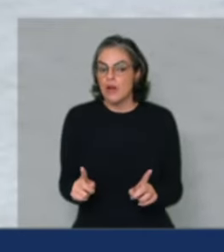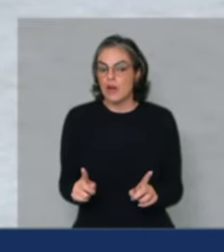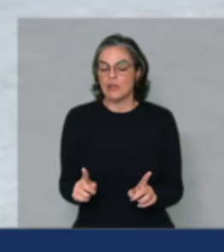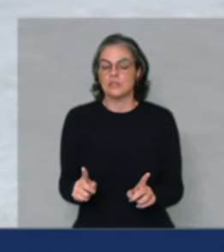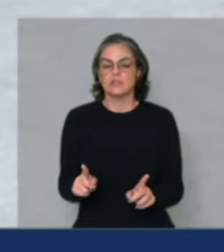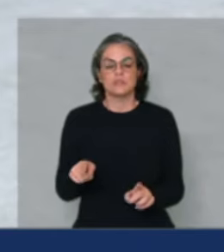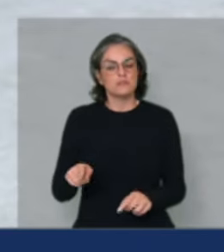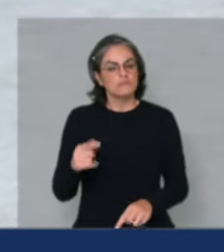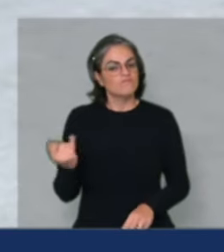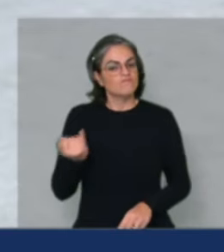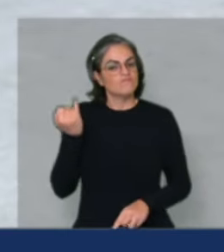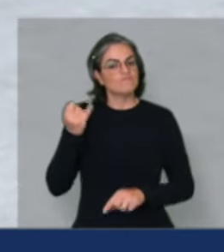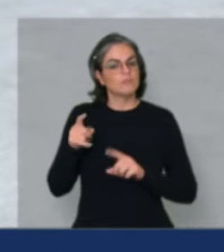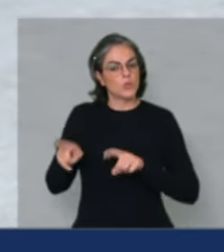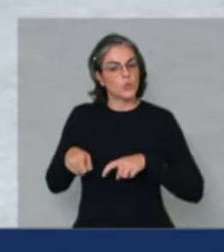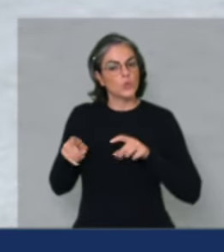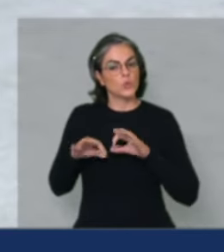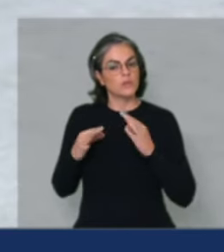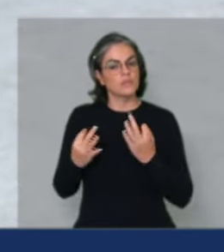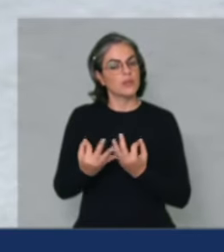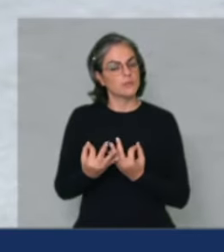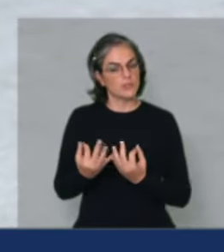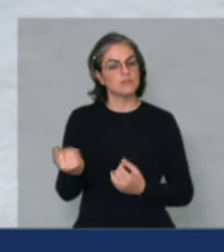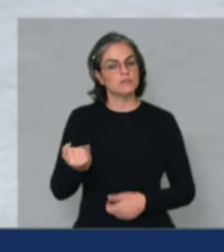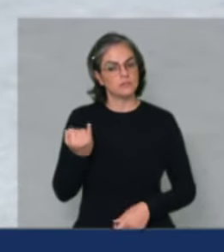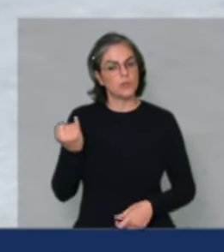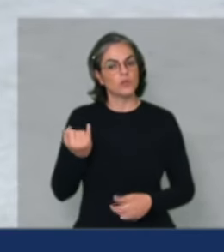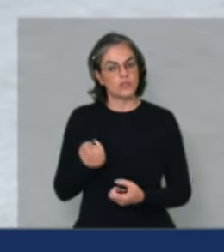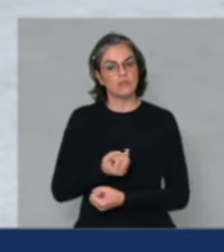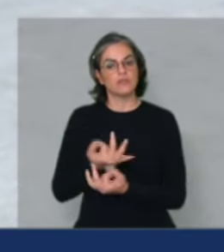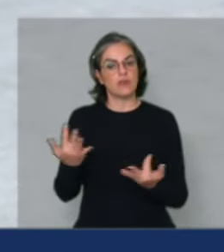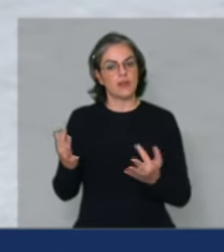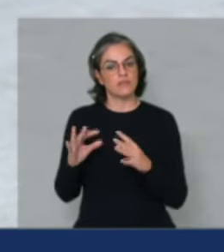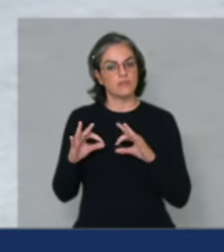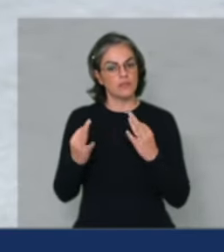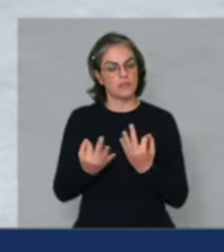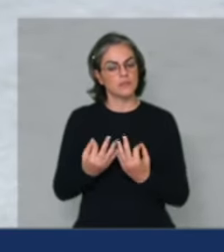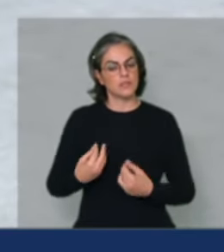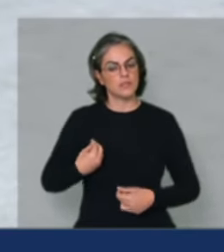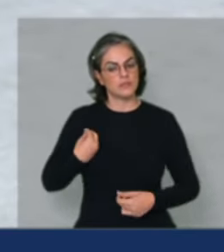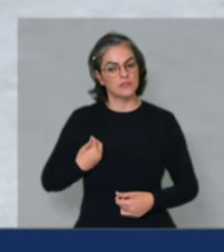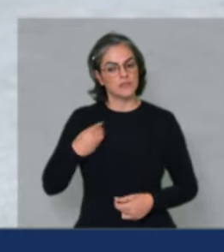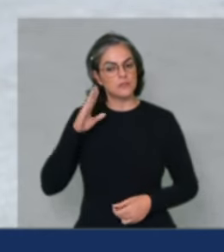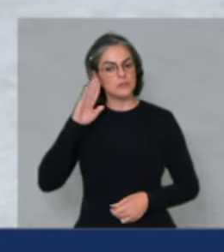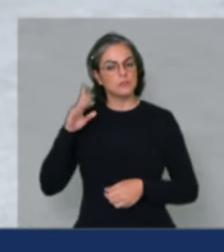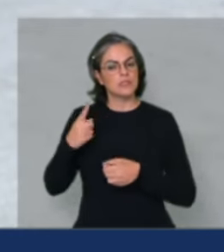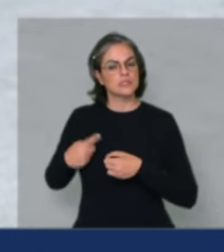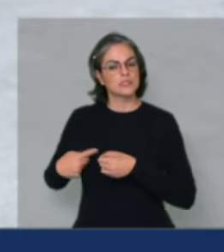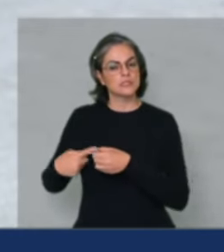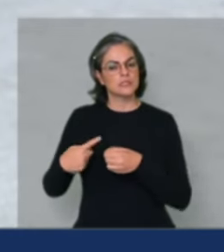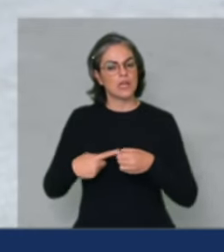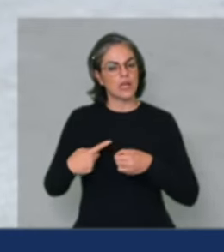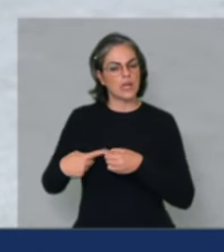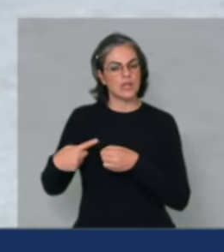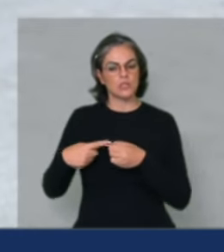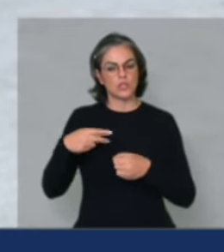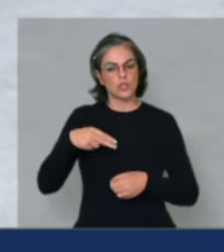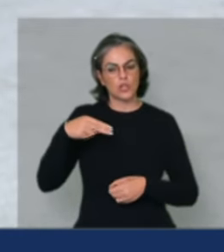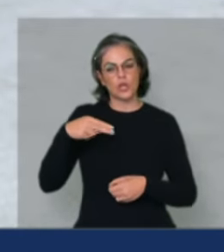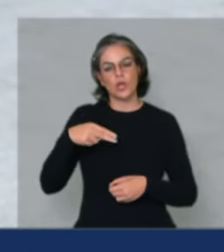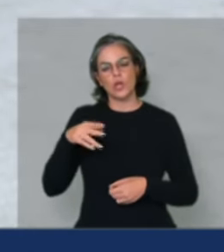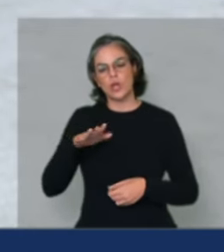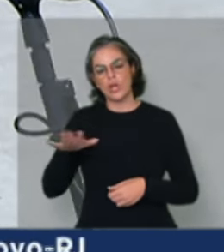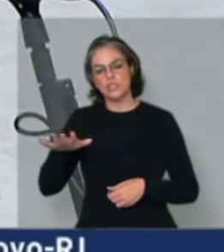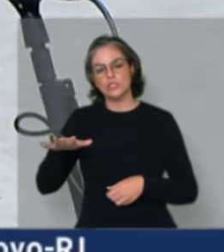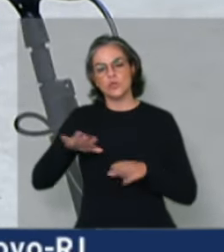uma relevância muito grande para a sustentação de muitas famílias, principalmente no norte, no noroeste do estado, assim como também na região serrana. Por isso,